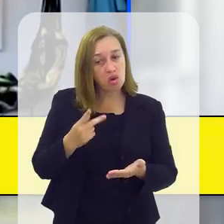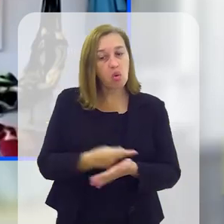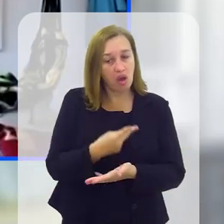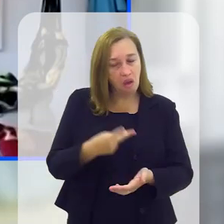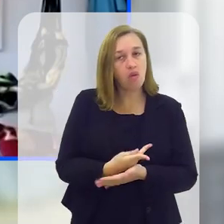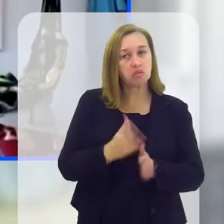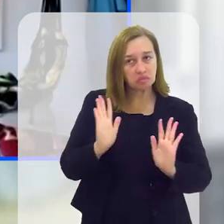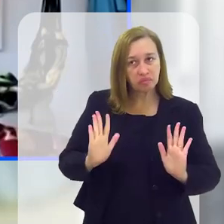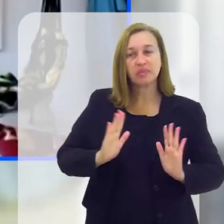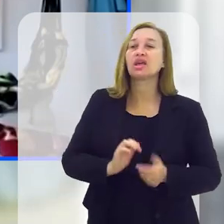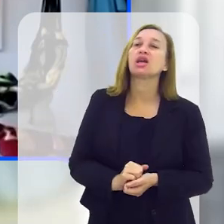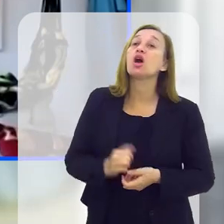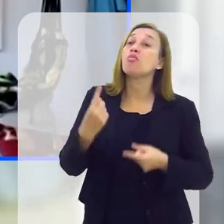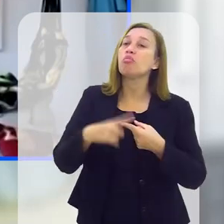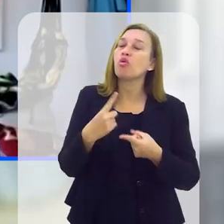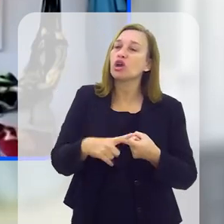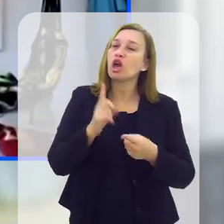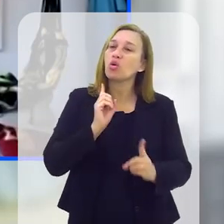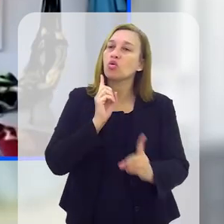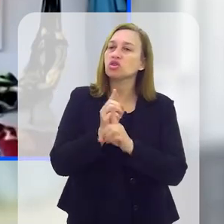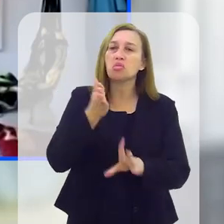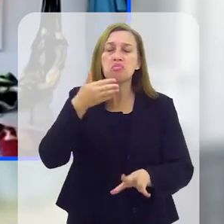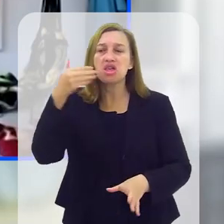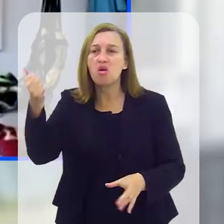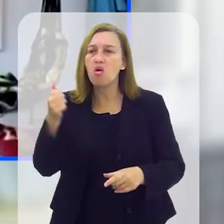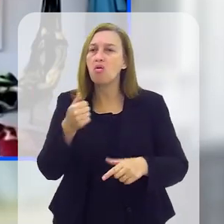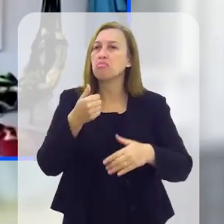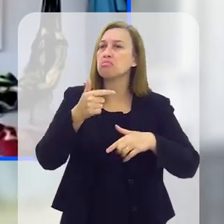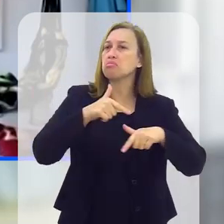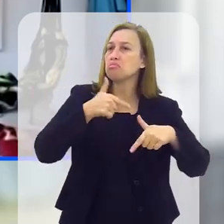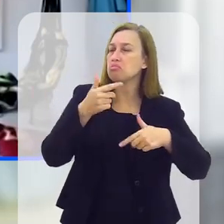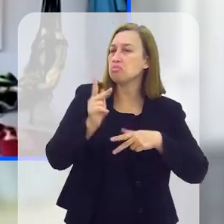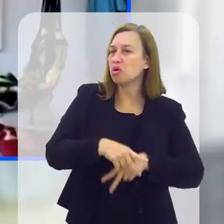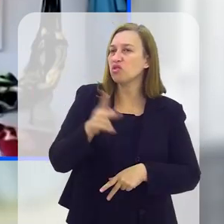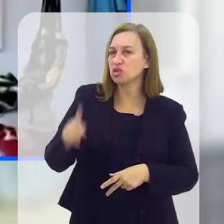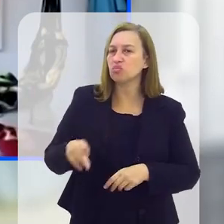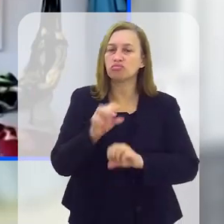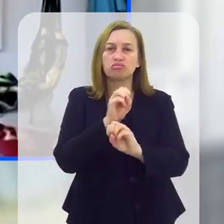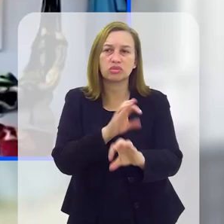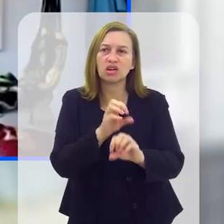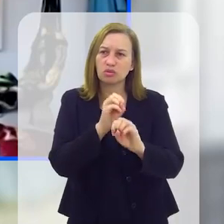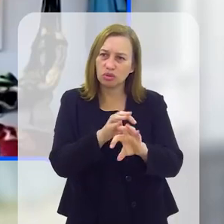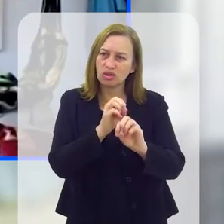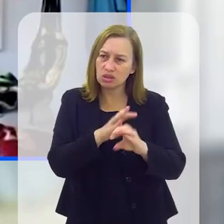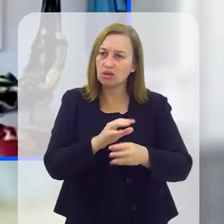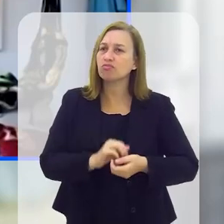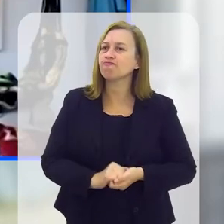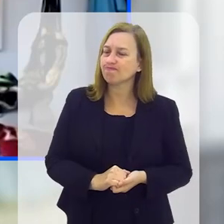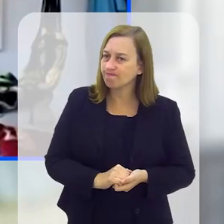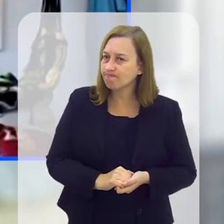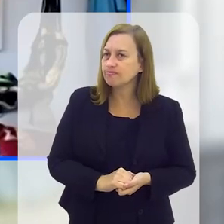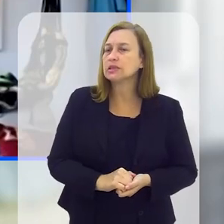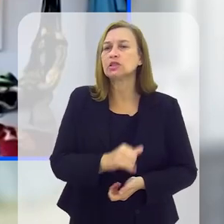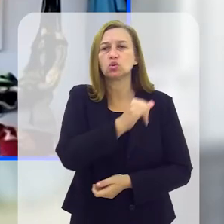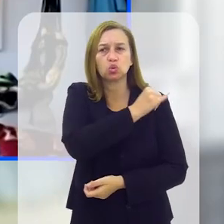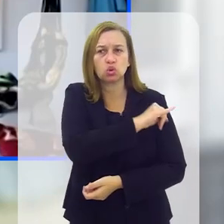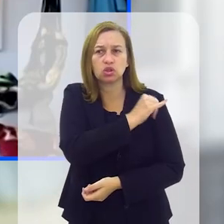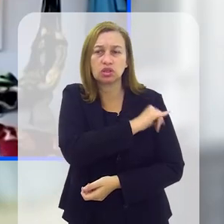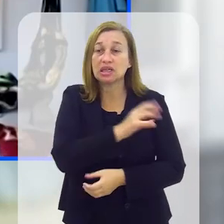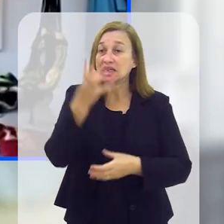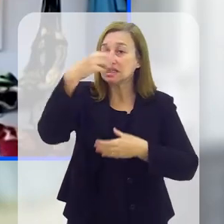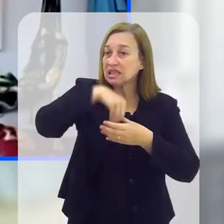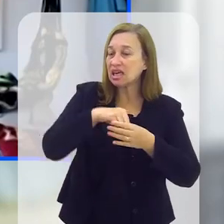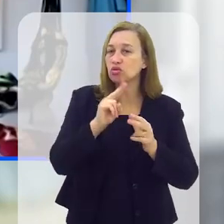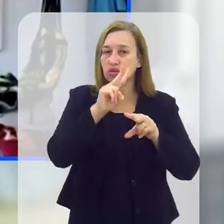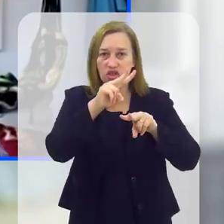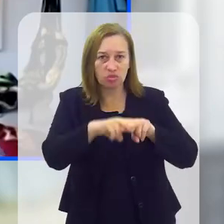caindo do cavalo e subindo de novo, porque eu encontrei os melhores professores da educação do